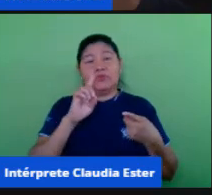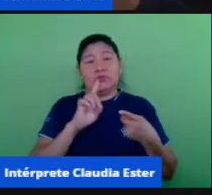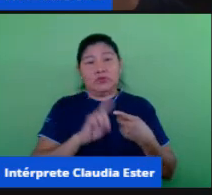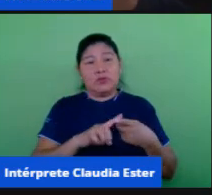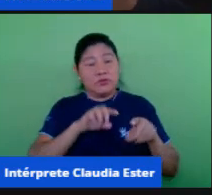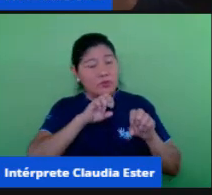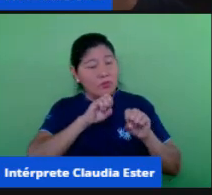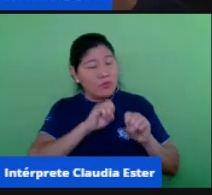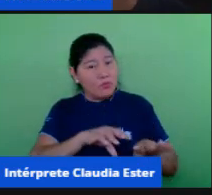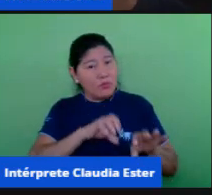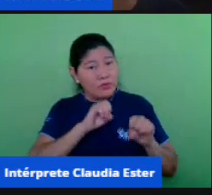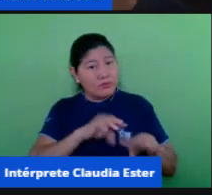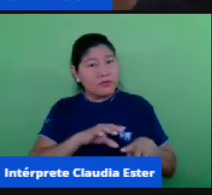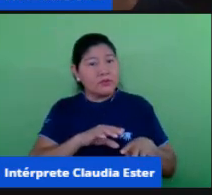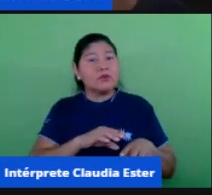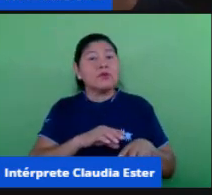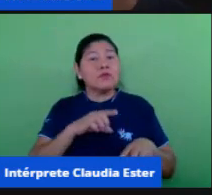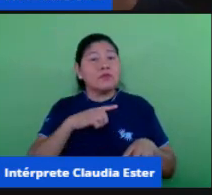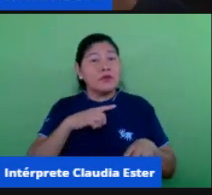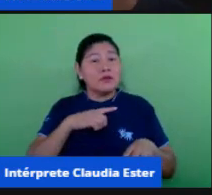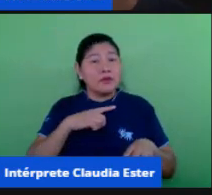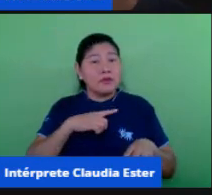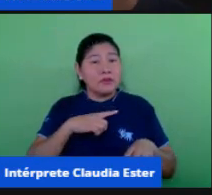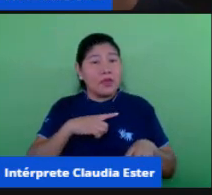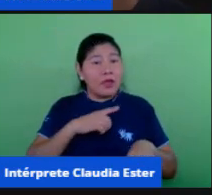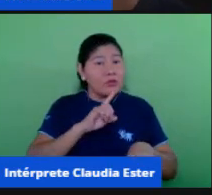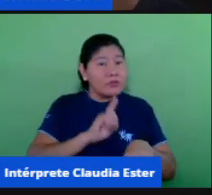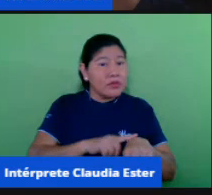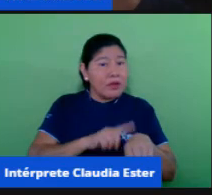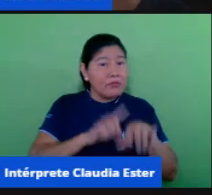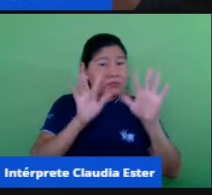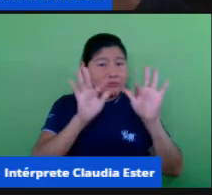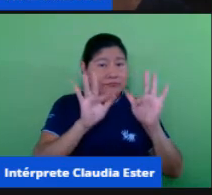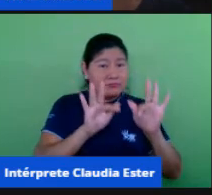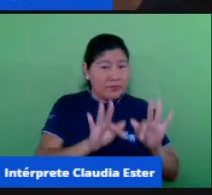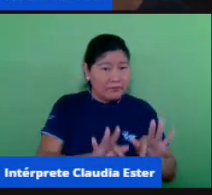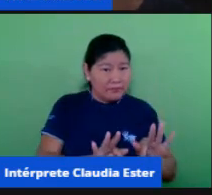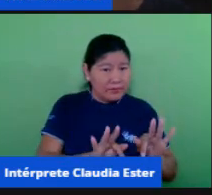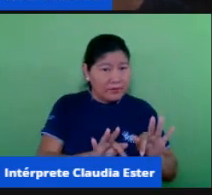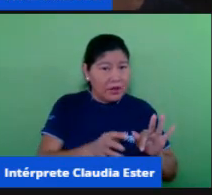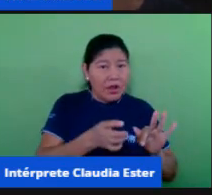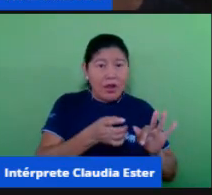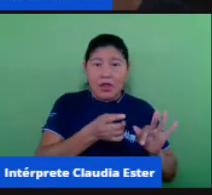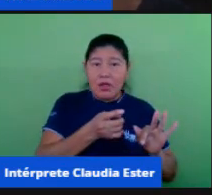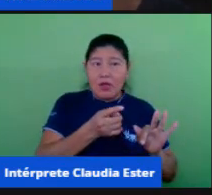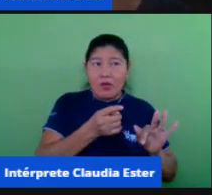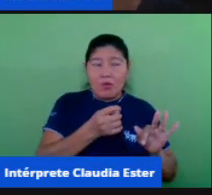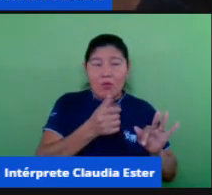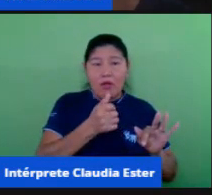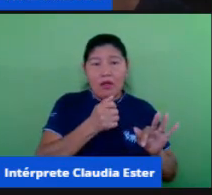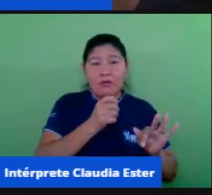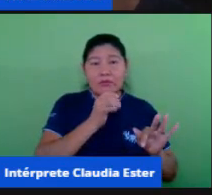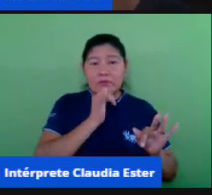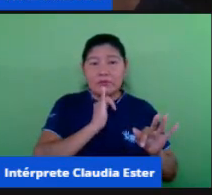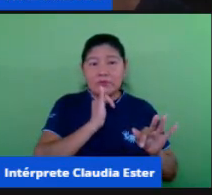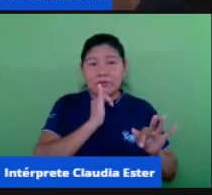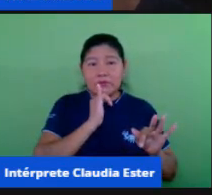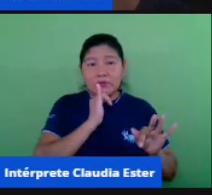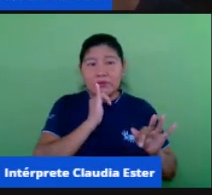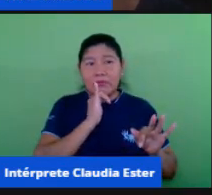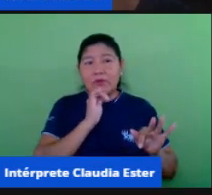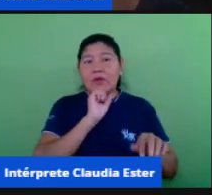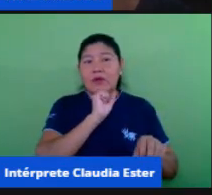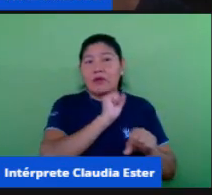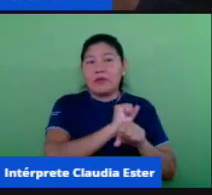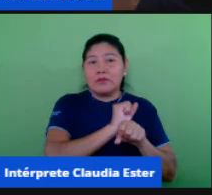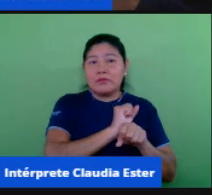de caráter temporário ou provisório e que há o retorno da normalidade do ensino